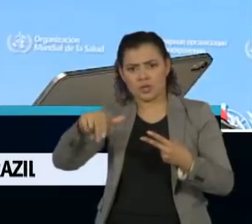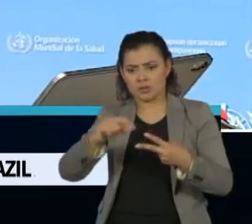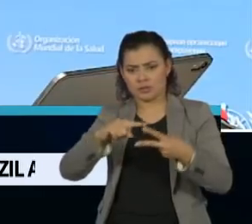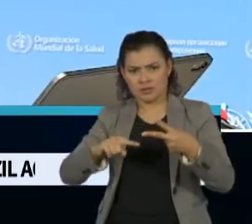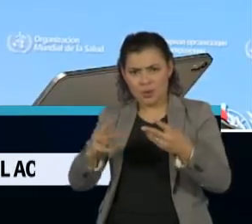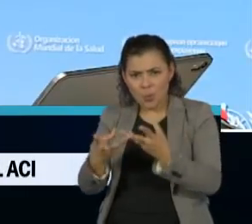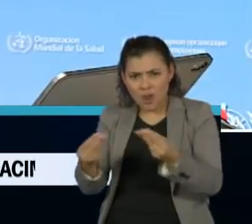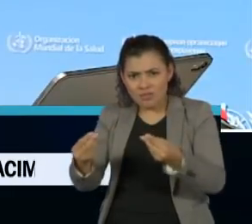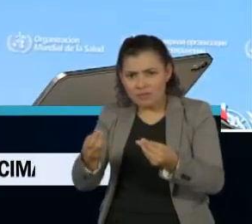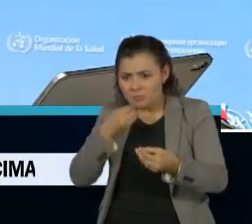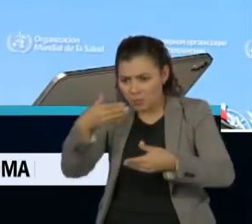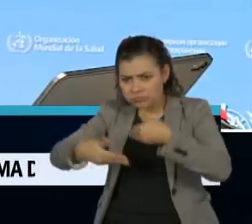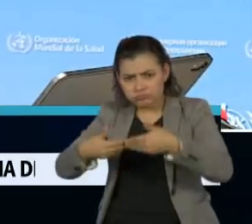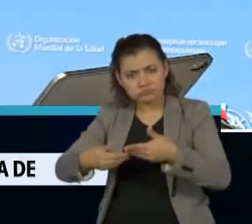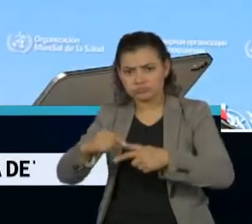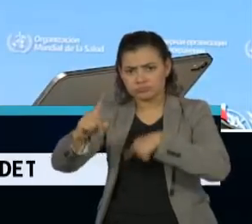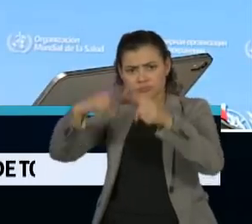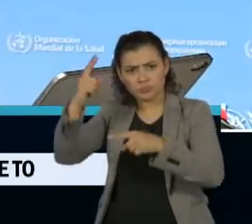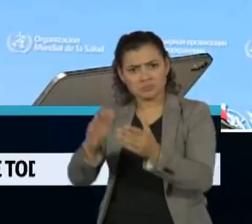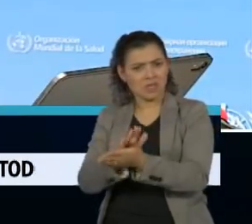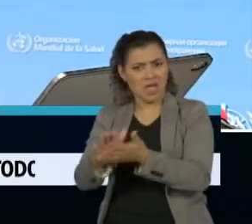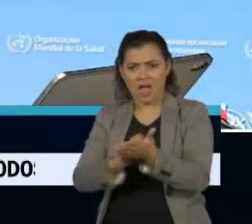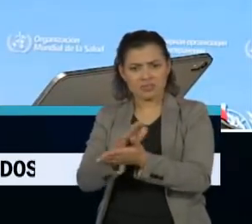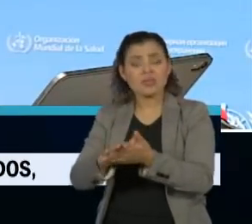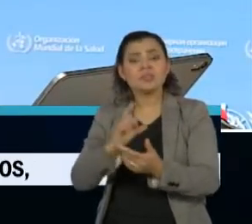muitos relatos de efeitos colaterais.